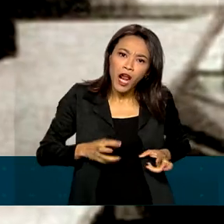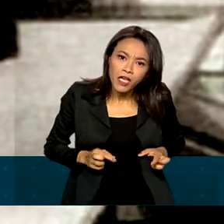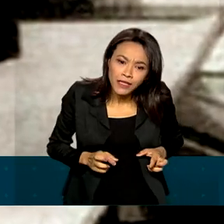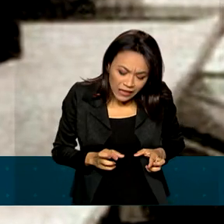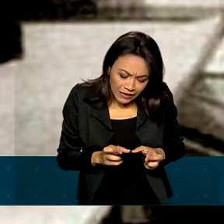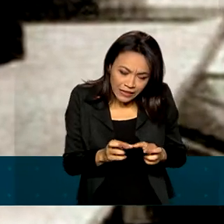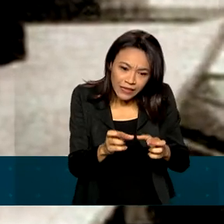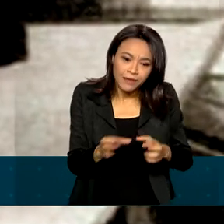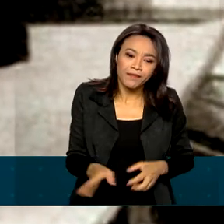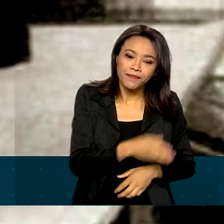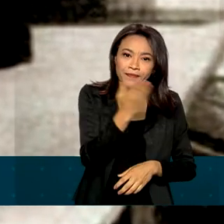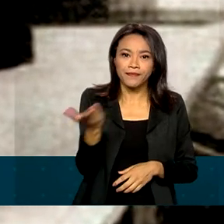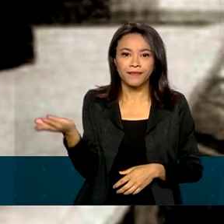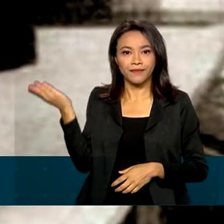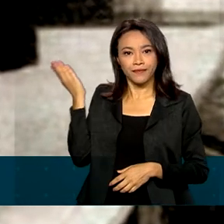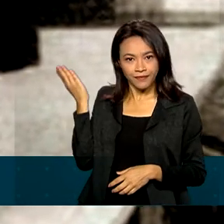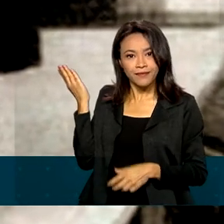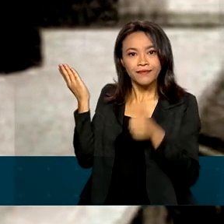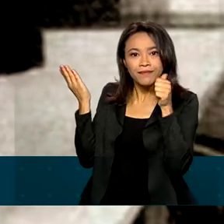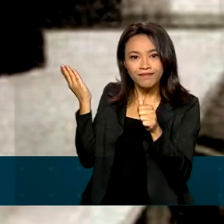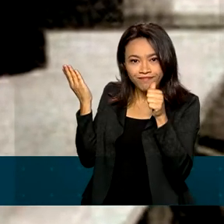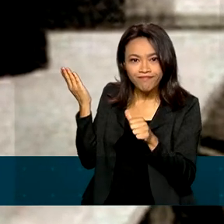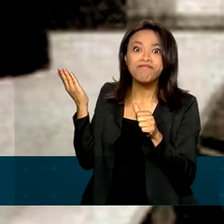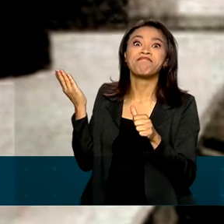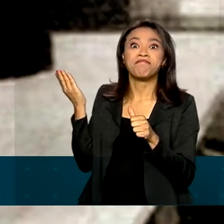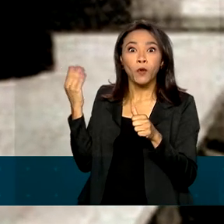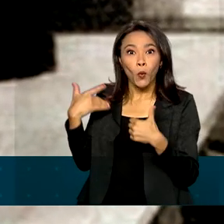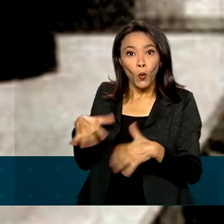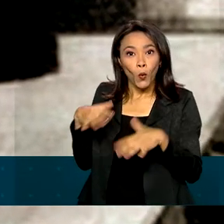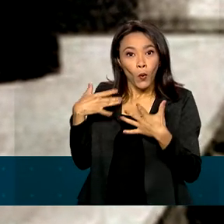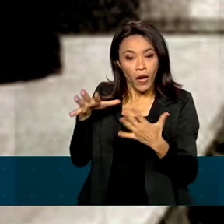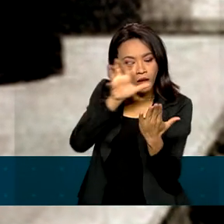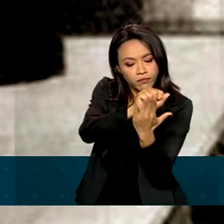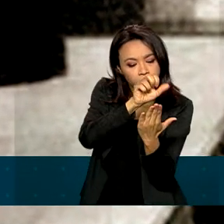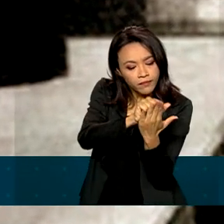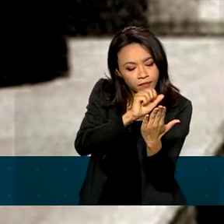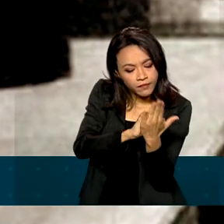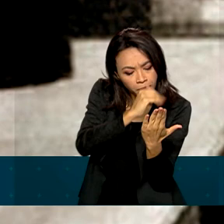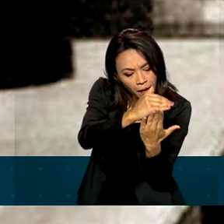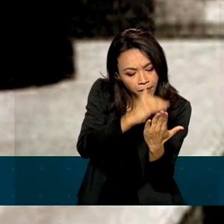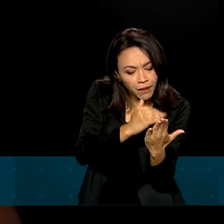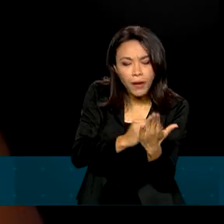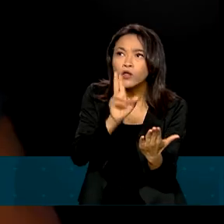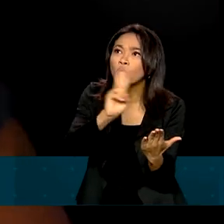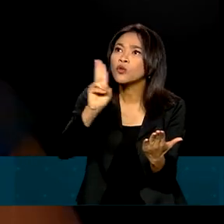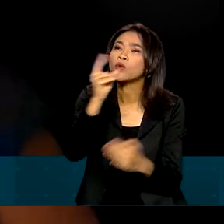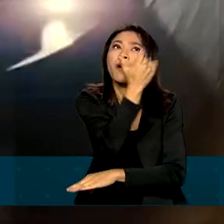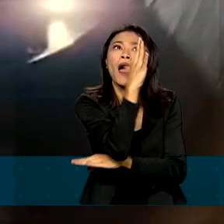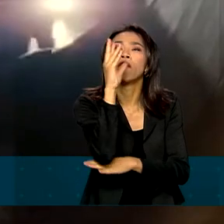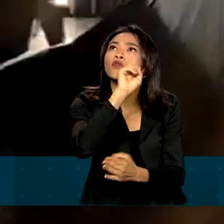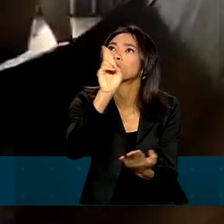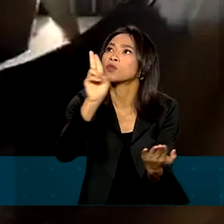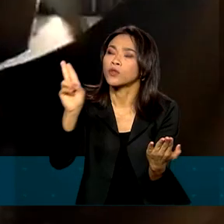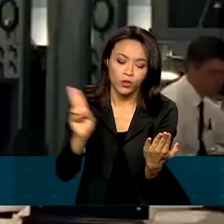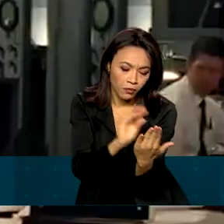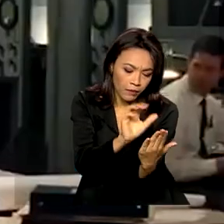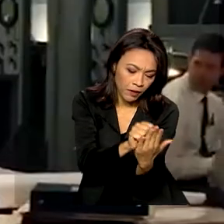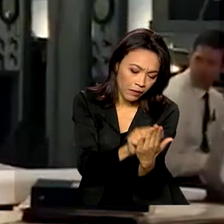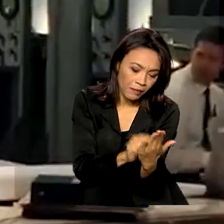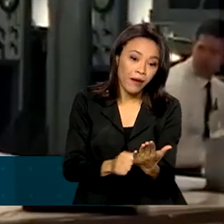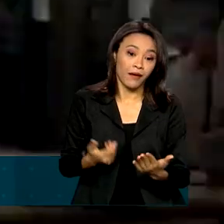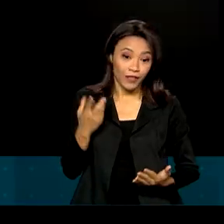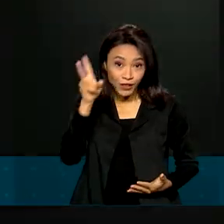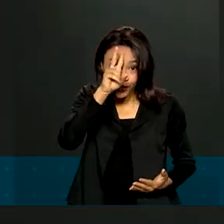A cientista brasileira Graziella Barroso foi a maior catalogadora de plantas do país. Histórias de mulheres na